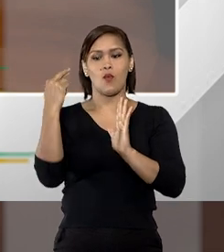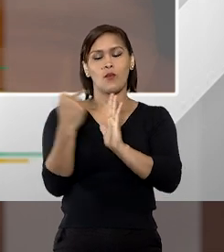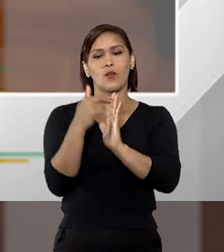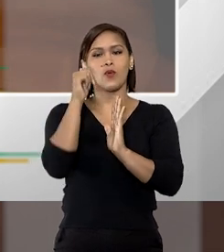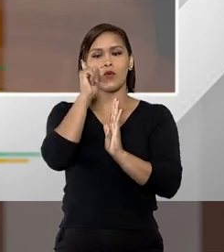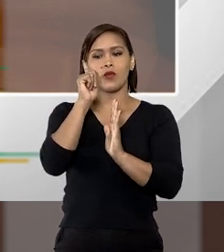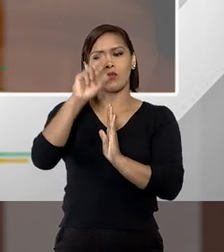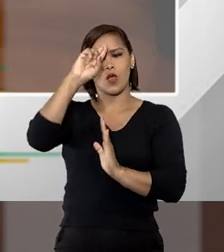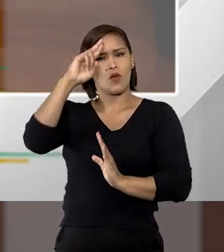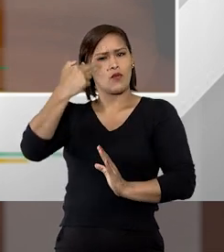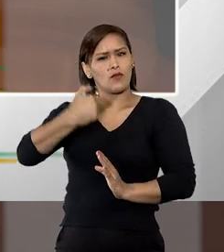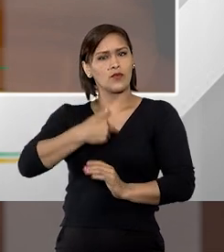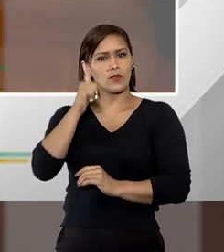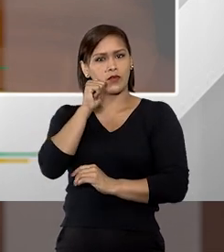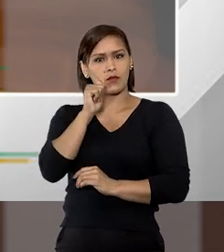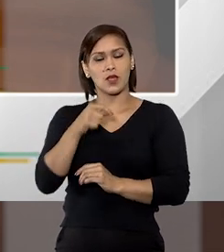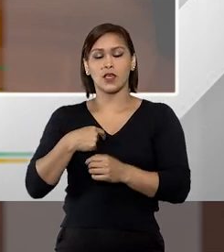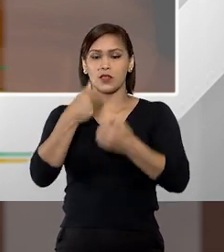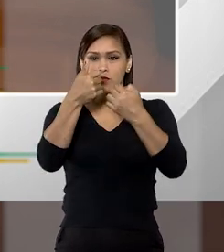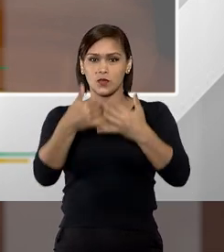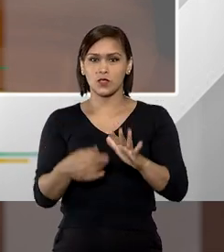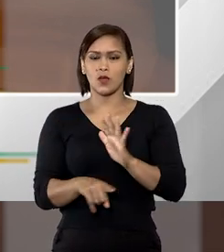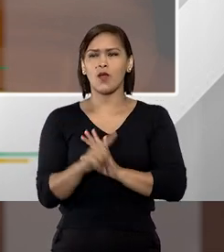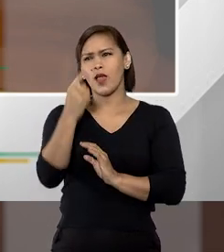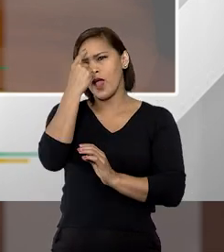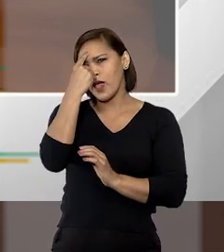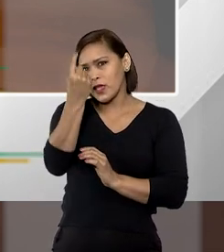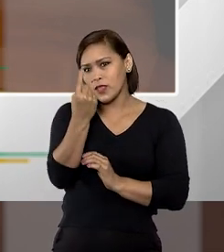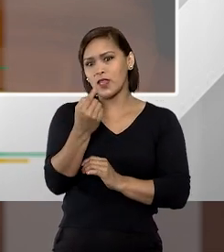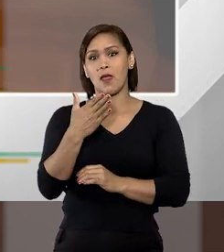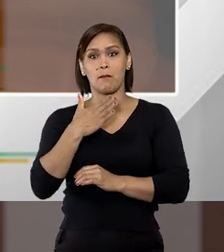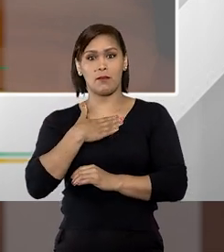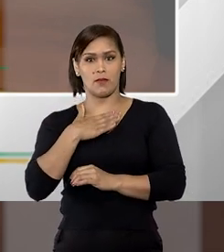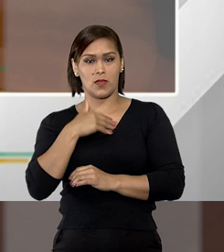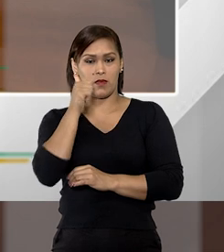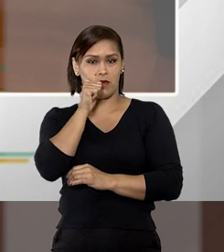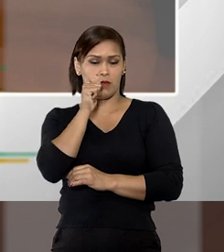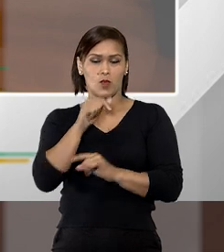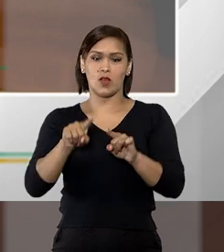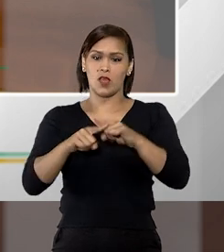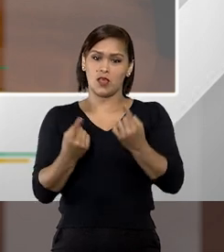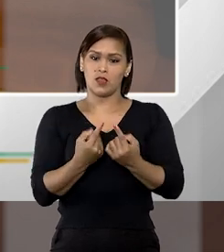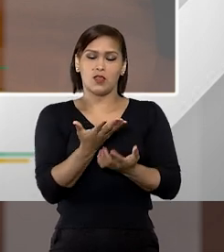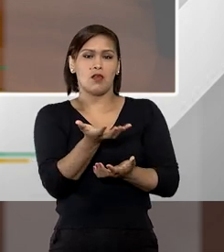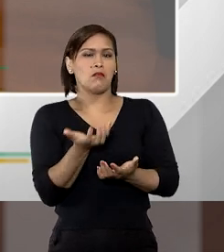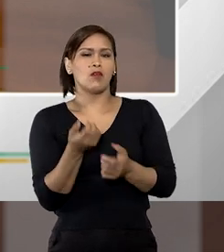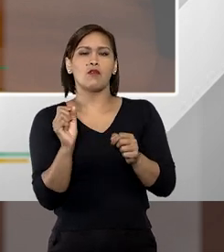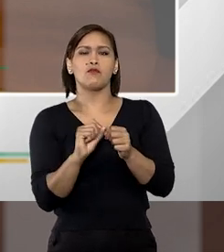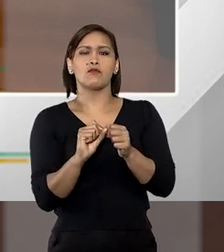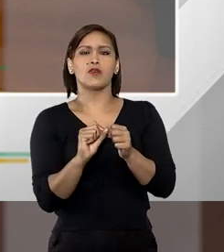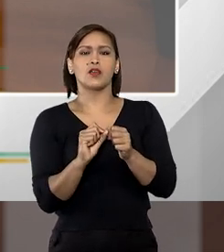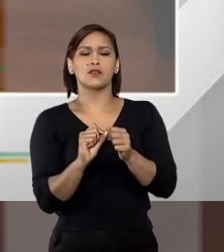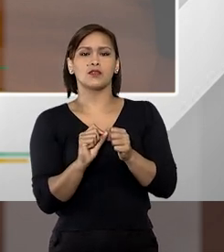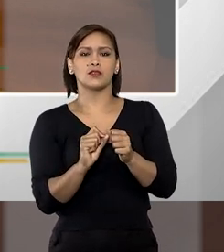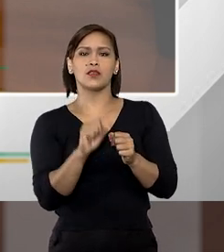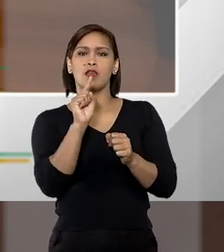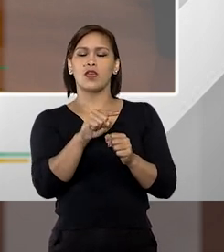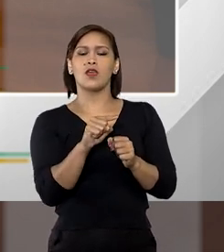José Nildo tanto bem falou, né, a ideia de que ela me pertence e, portanto, né, o que ela faz,